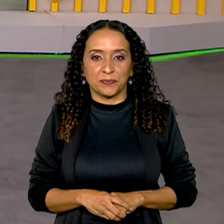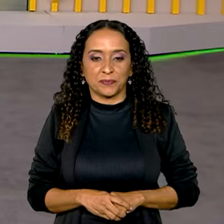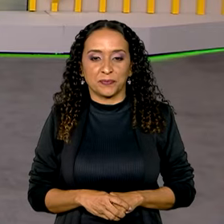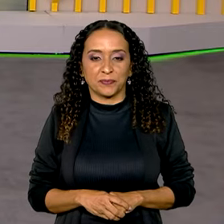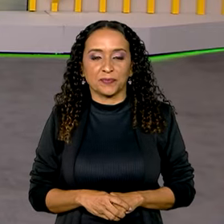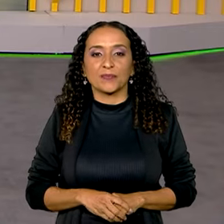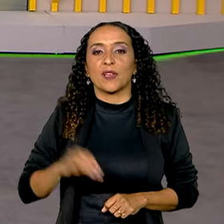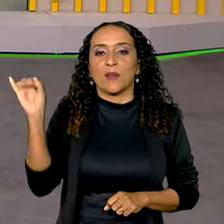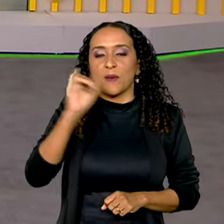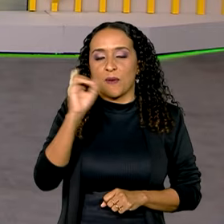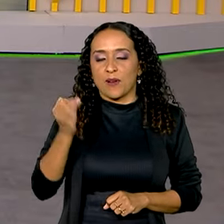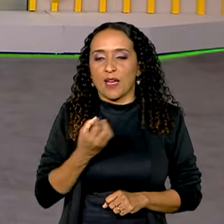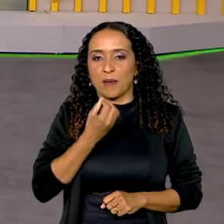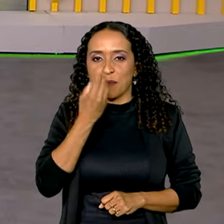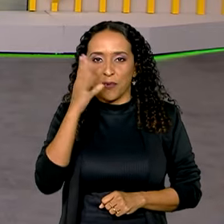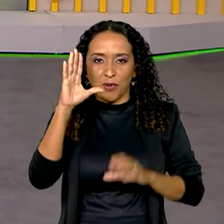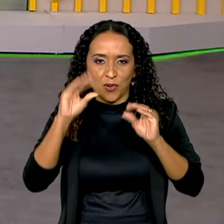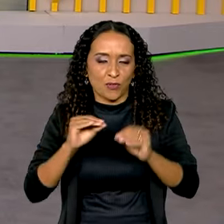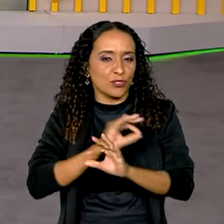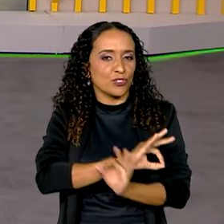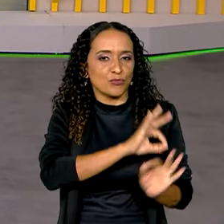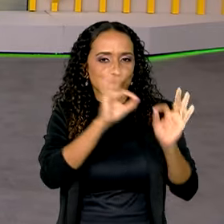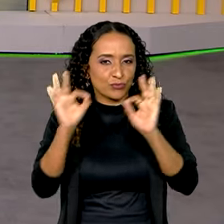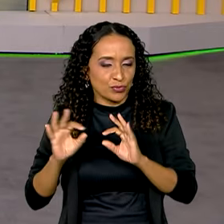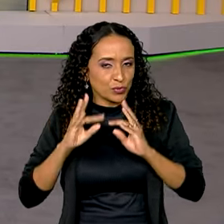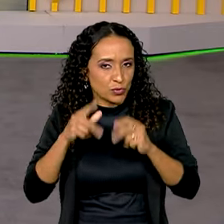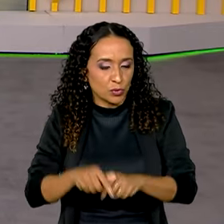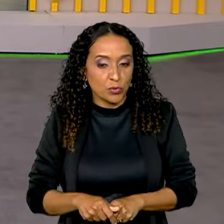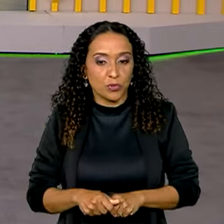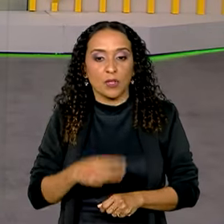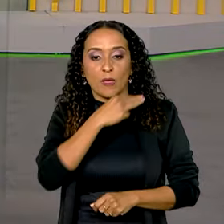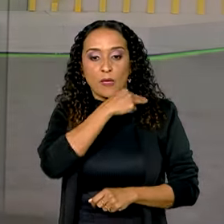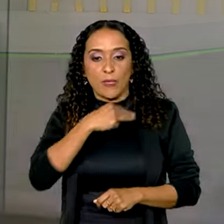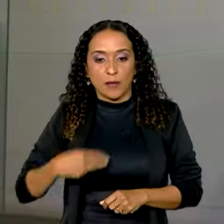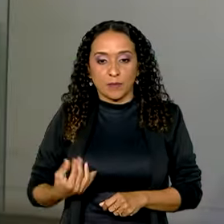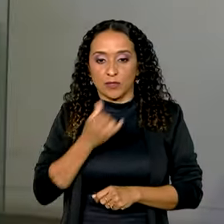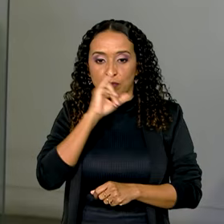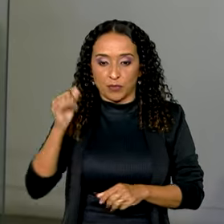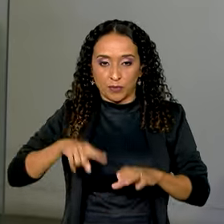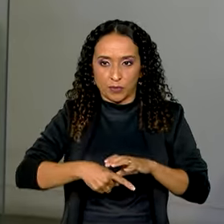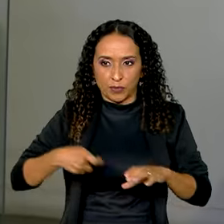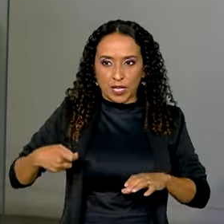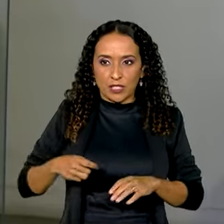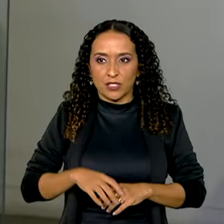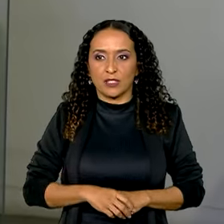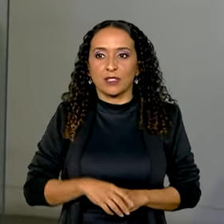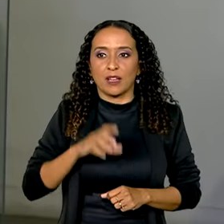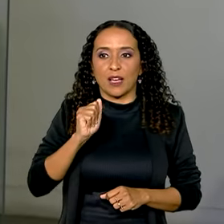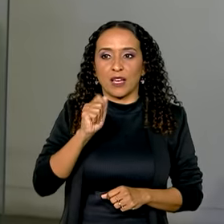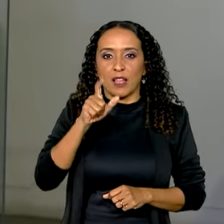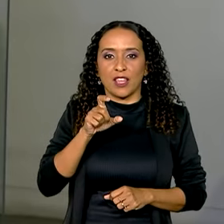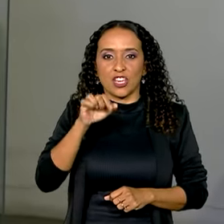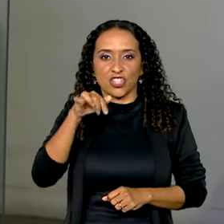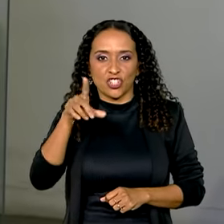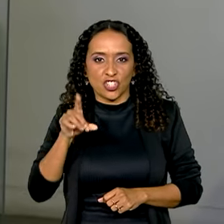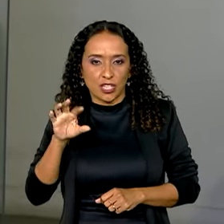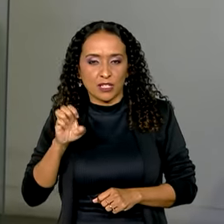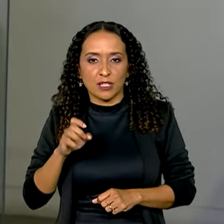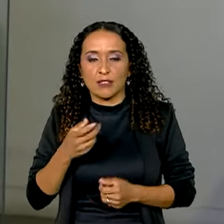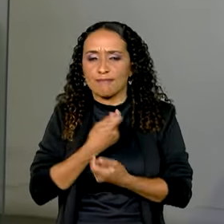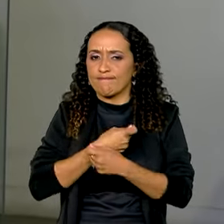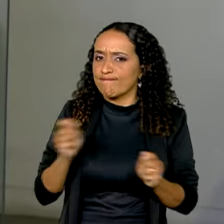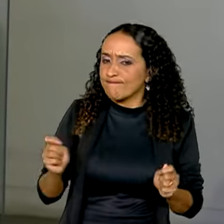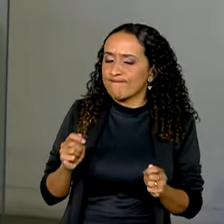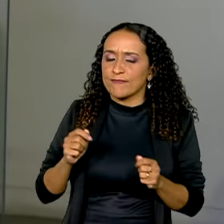Oi, Carol! Boa noite a você e a todo mundo que está com a gente. O ministro de Minas e Energia, Alexandre Silveira, disse que a Enel tem se mostrado incapaz